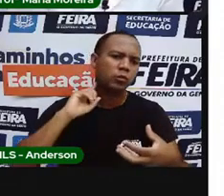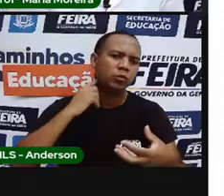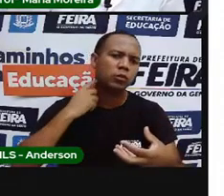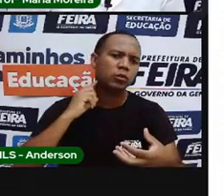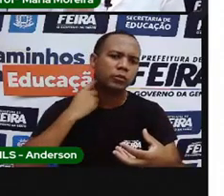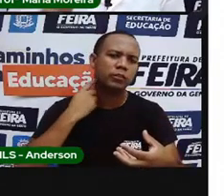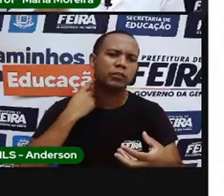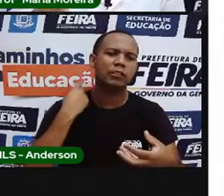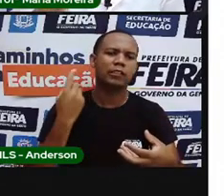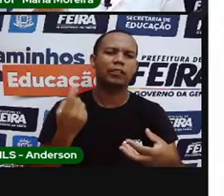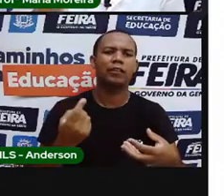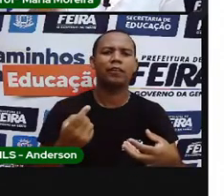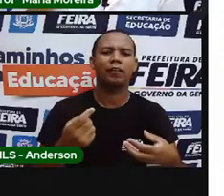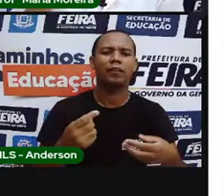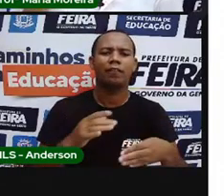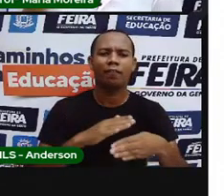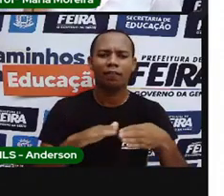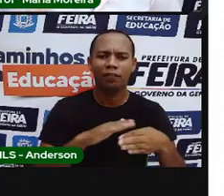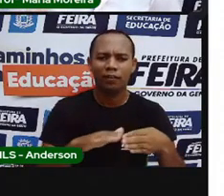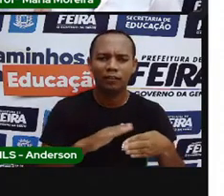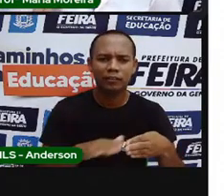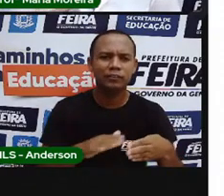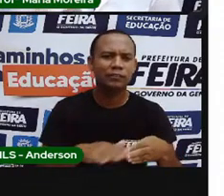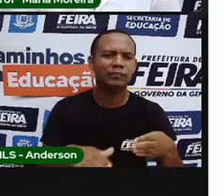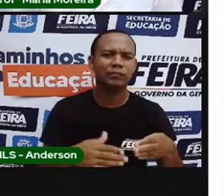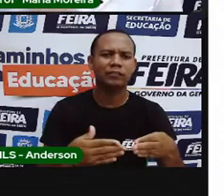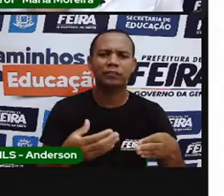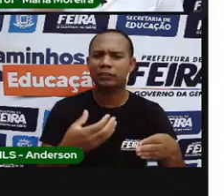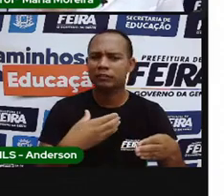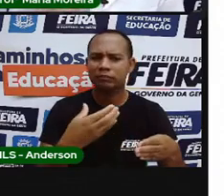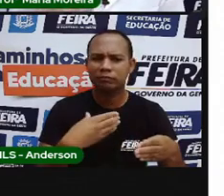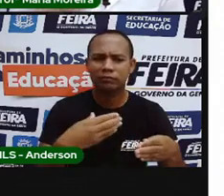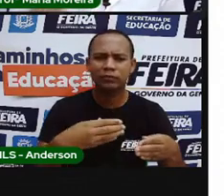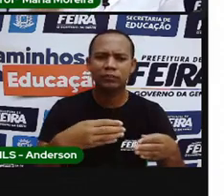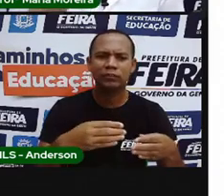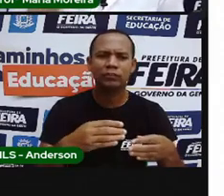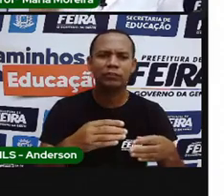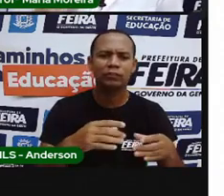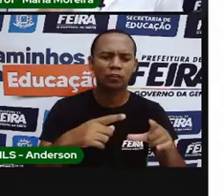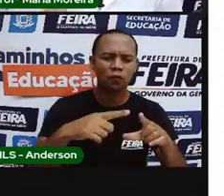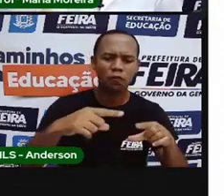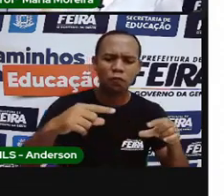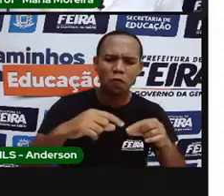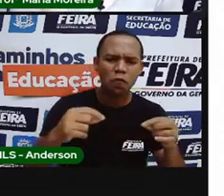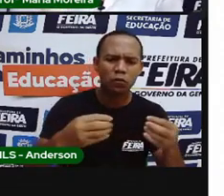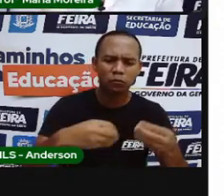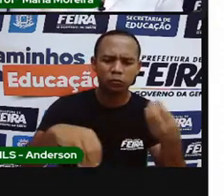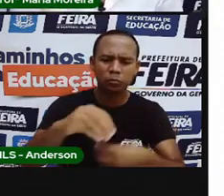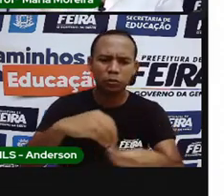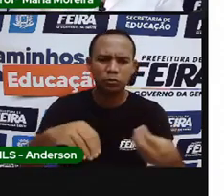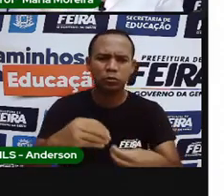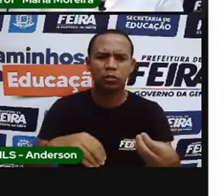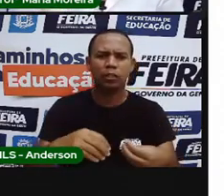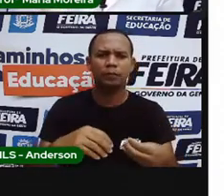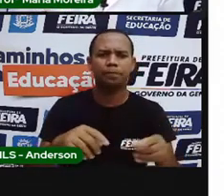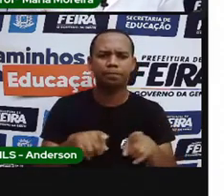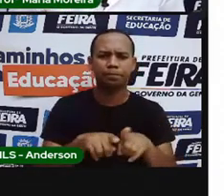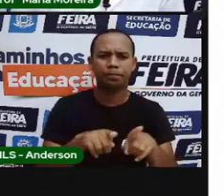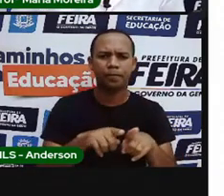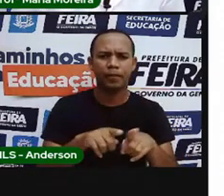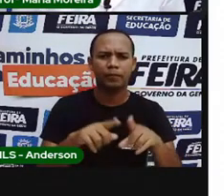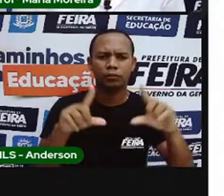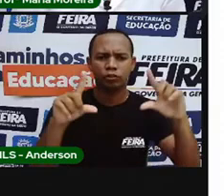também? Que são aqueles que vão, o Acodrecendo? Bom, assim, além de diminuir a quantidade de bicho eliminada,